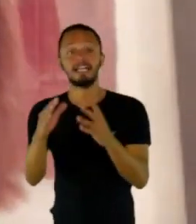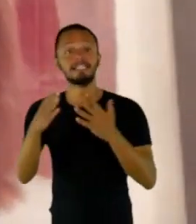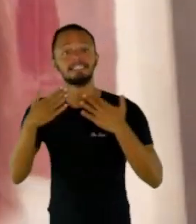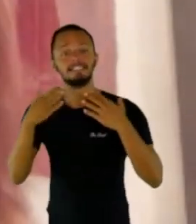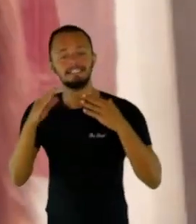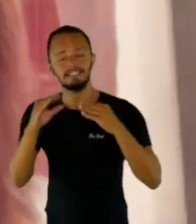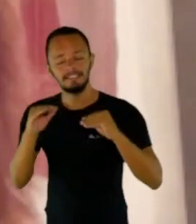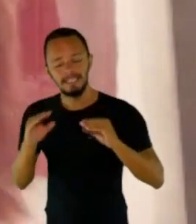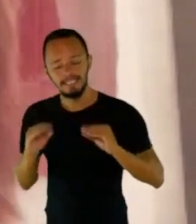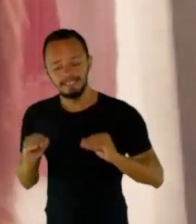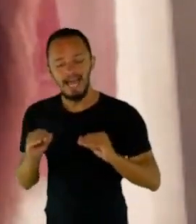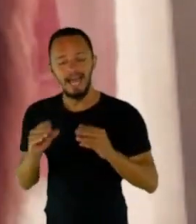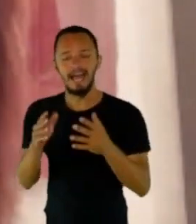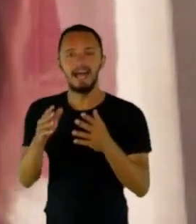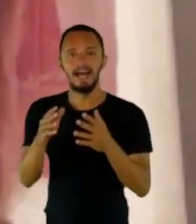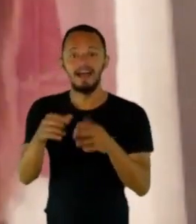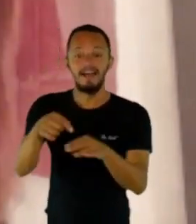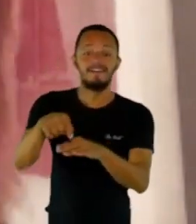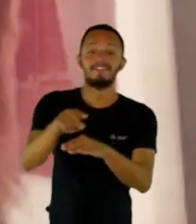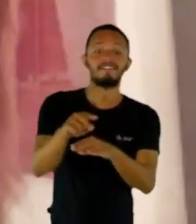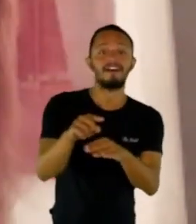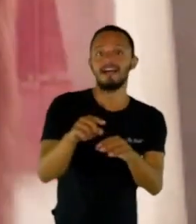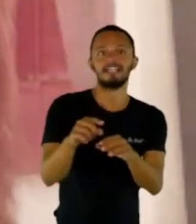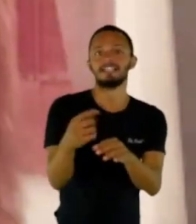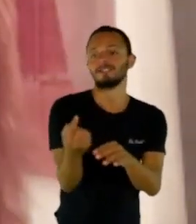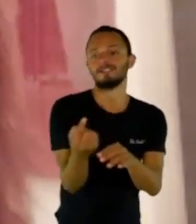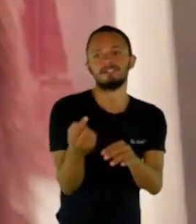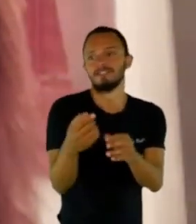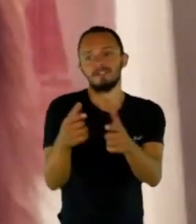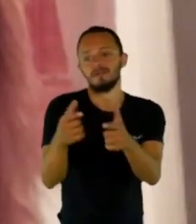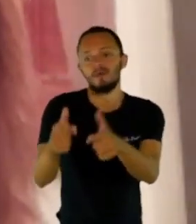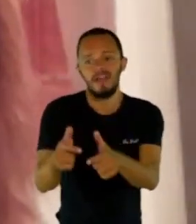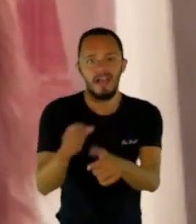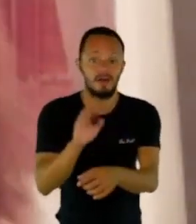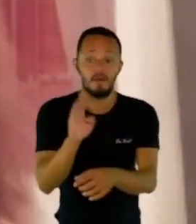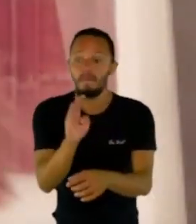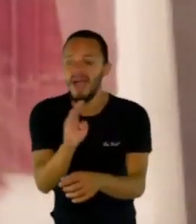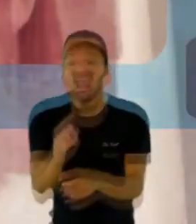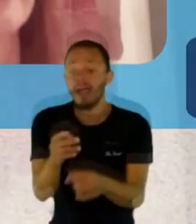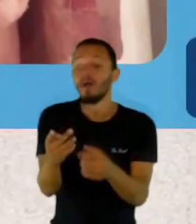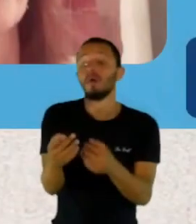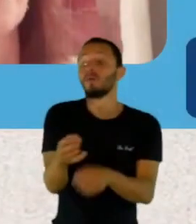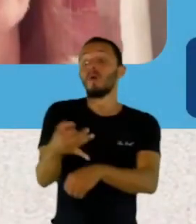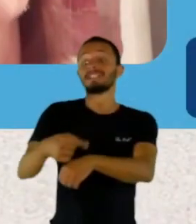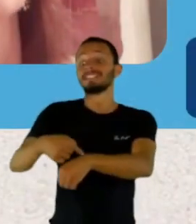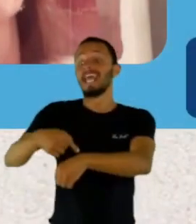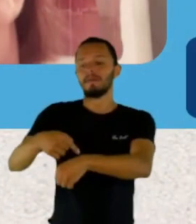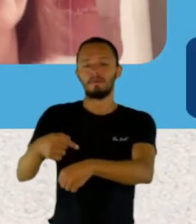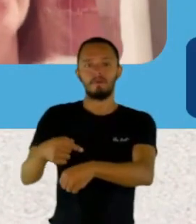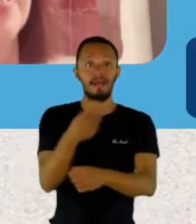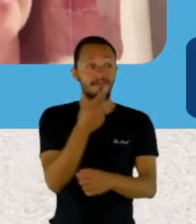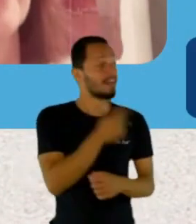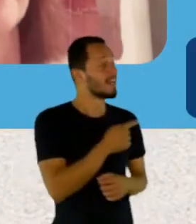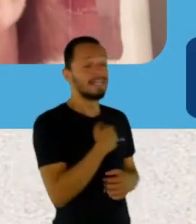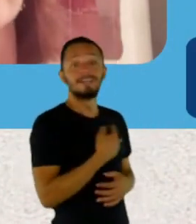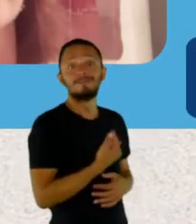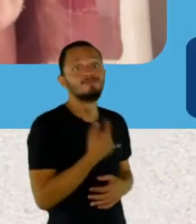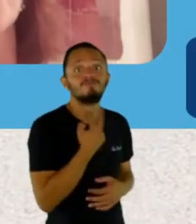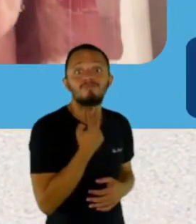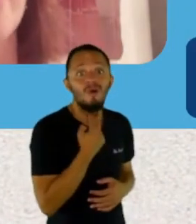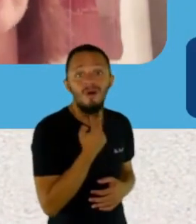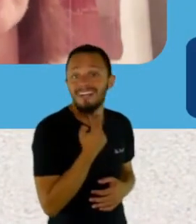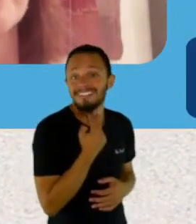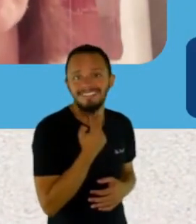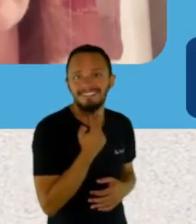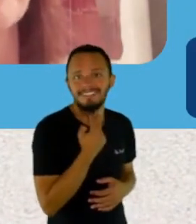palavra, gente. Elas são egoístas. Elas são egoístas. Primeira vez são egoístas, Elas mesmas se julgam, né? É, a gente